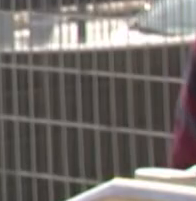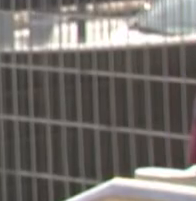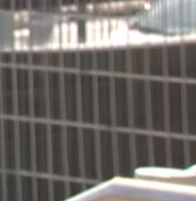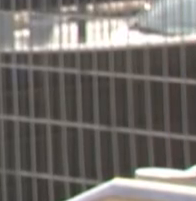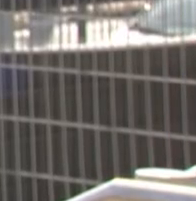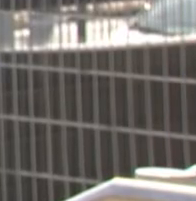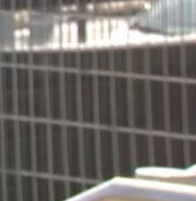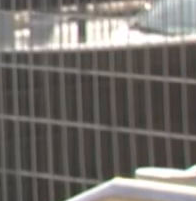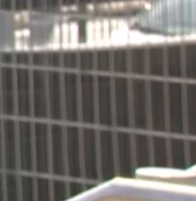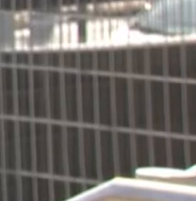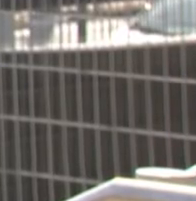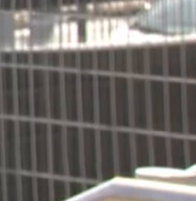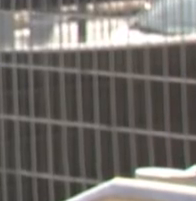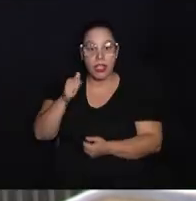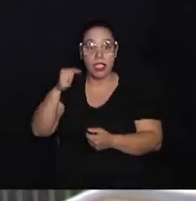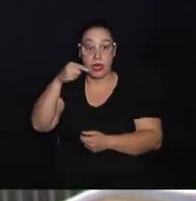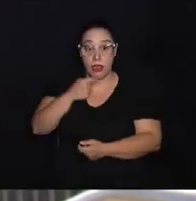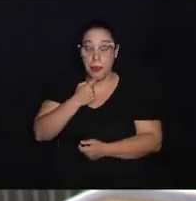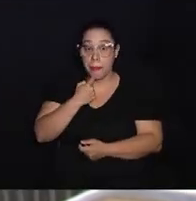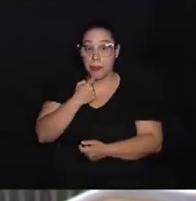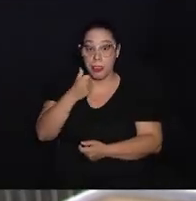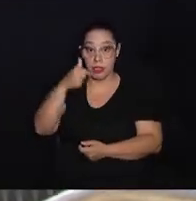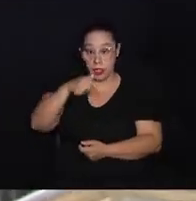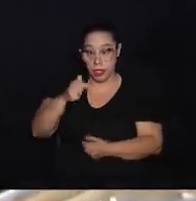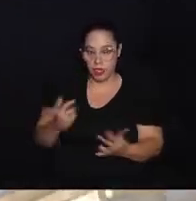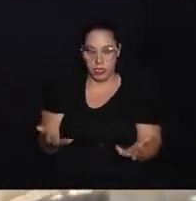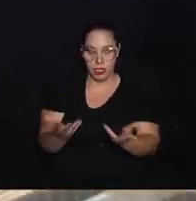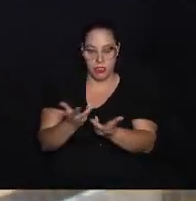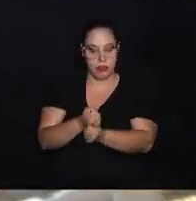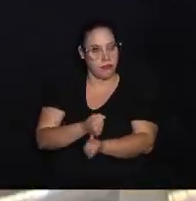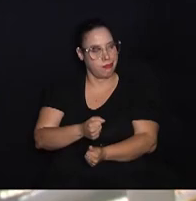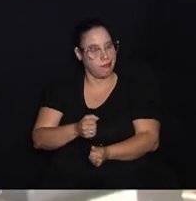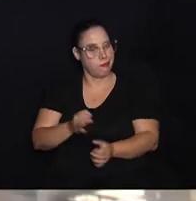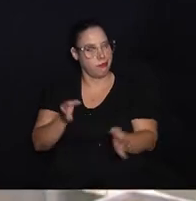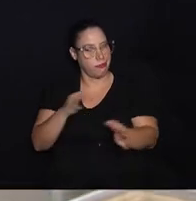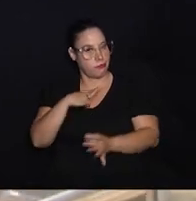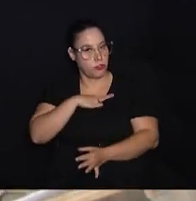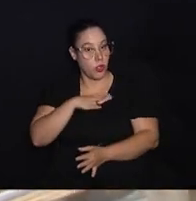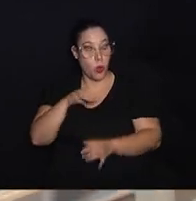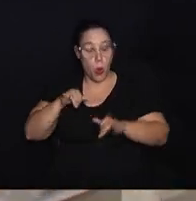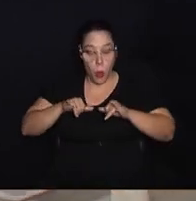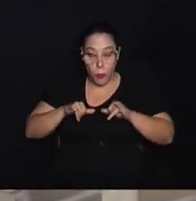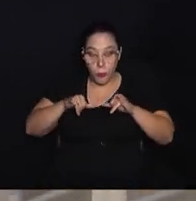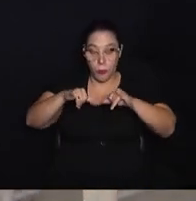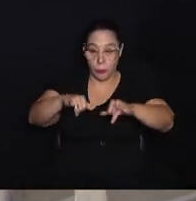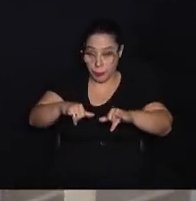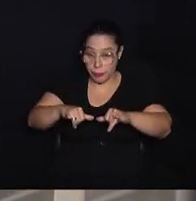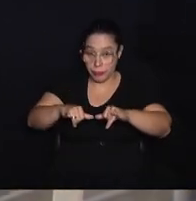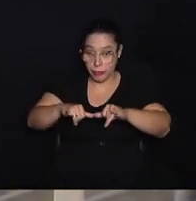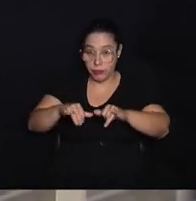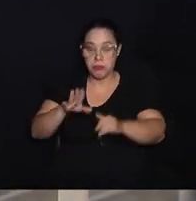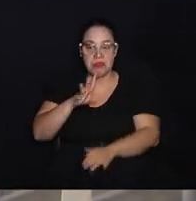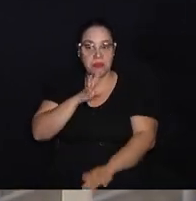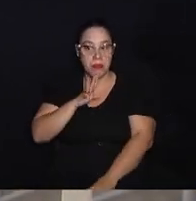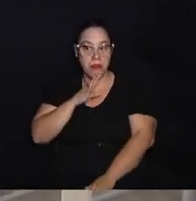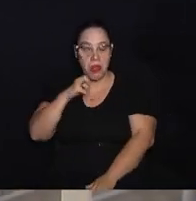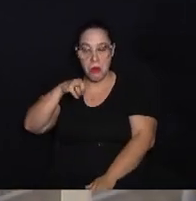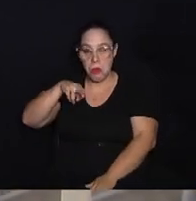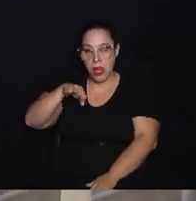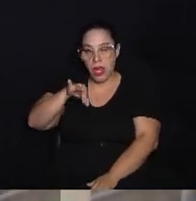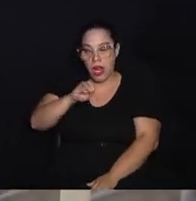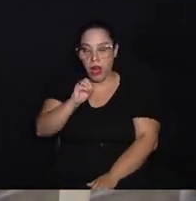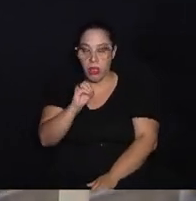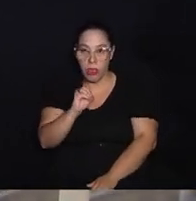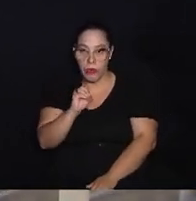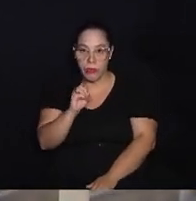Você sabia que Campinas tem as 7 maravilhas da cidade? O mercado municipal mais conhecido como Mercadão